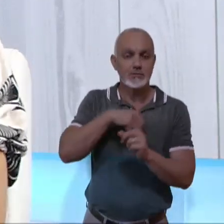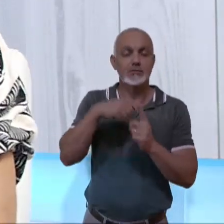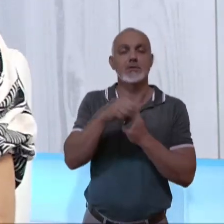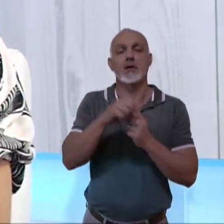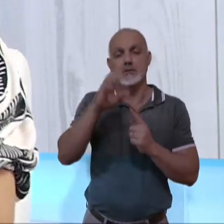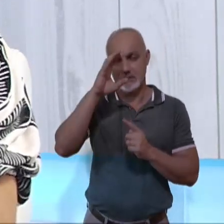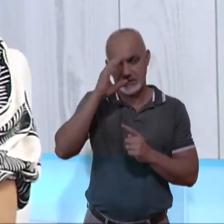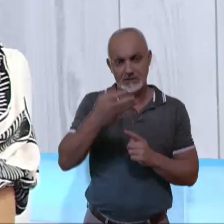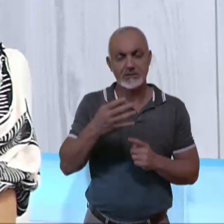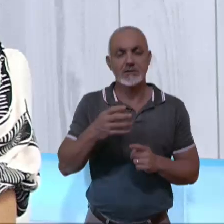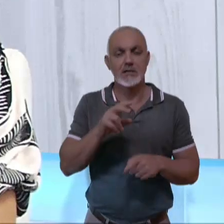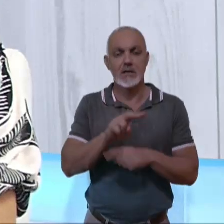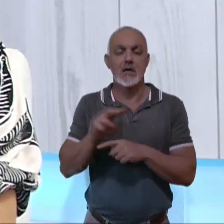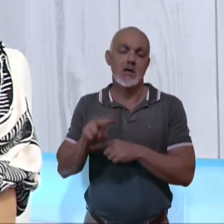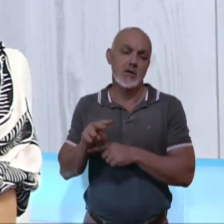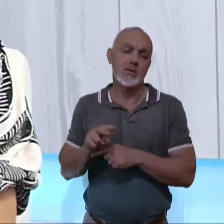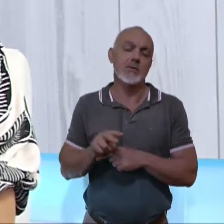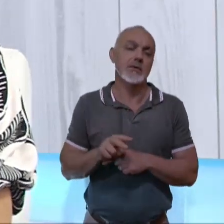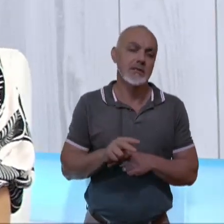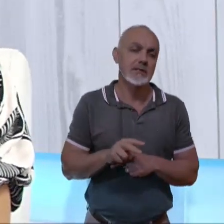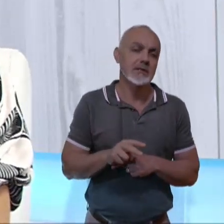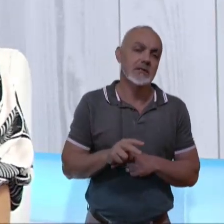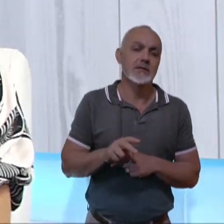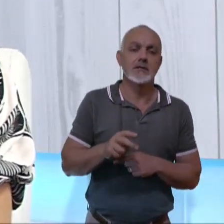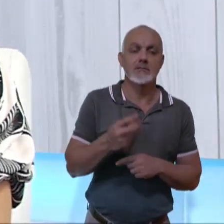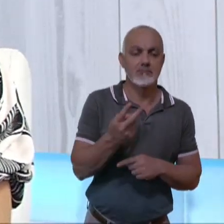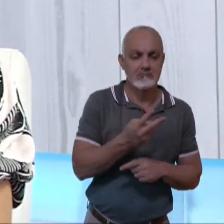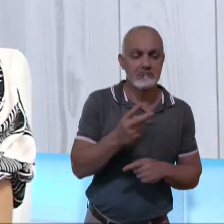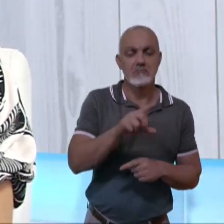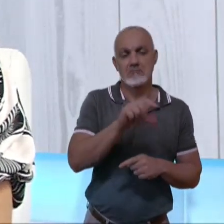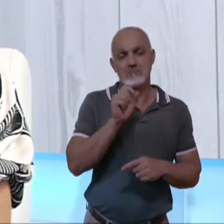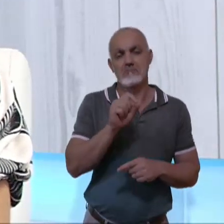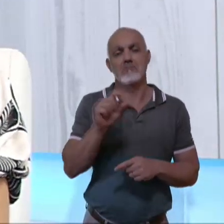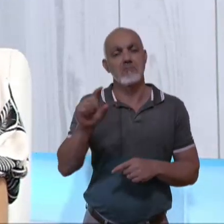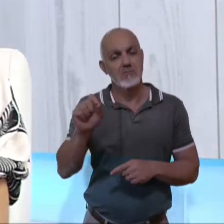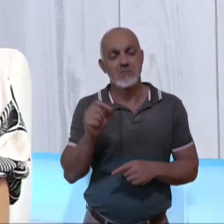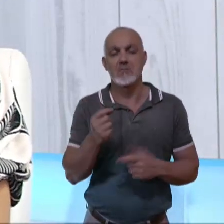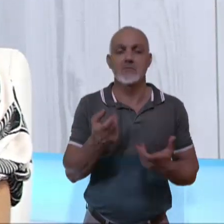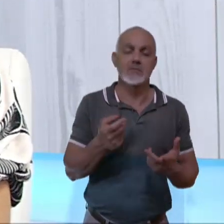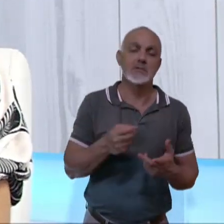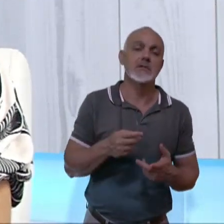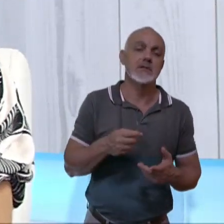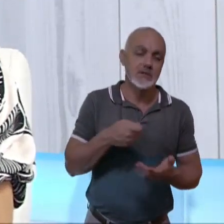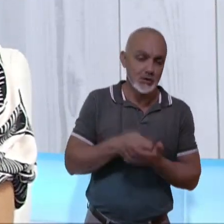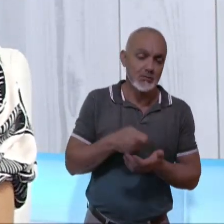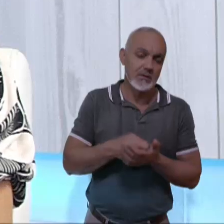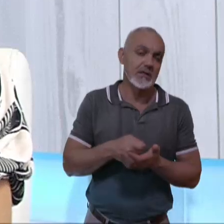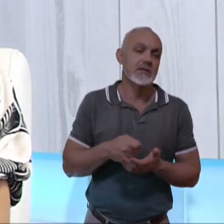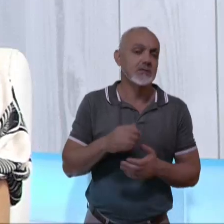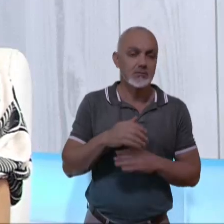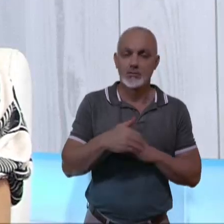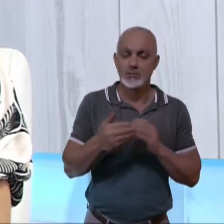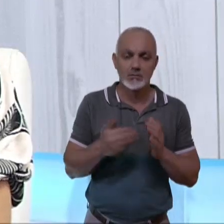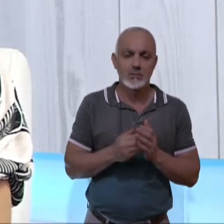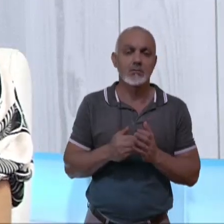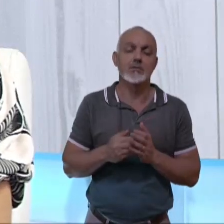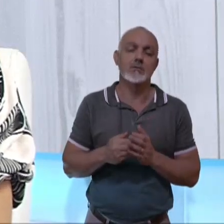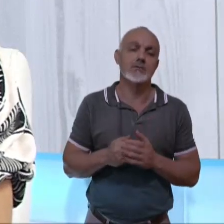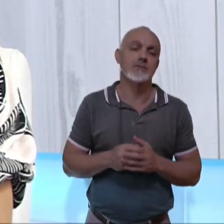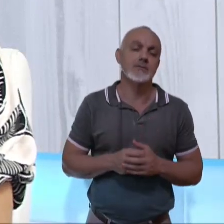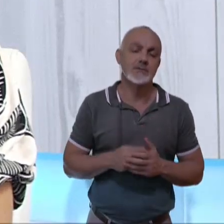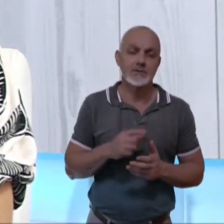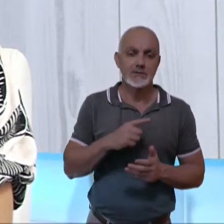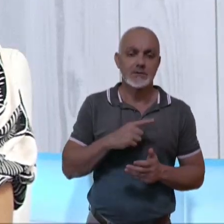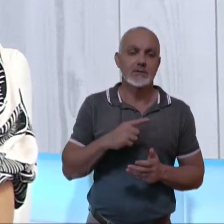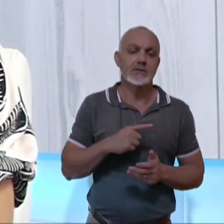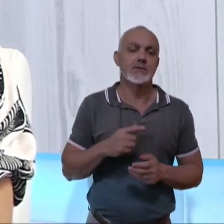ele decidia que a guarda ficava de um dos dois, aí com todos os deveres, né? Inerente à guarda do filho. Sim.